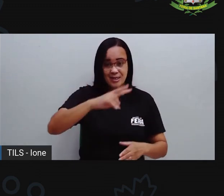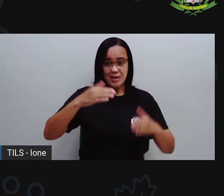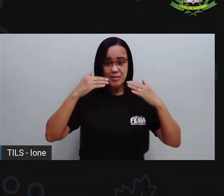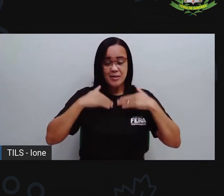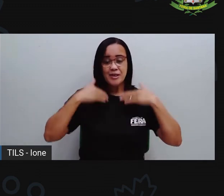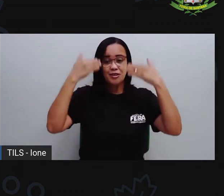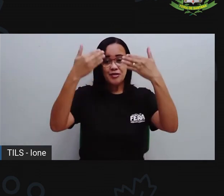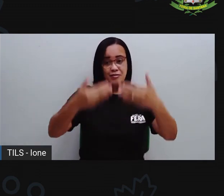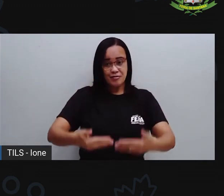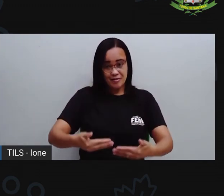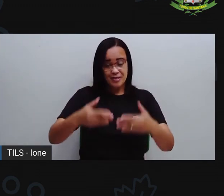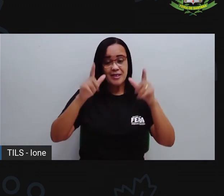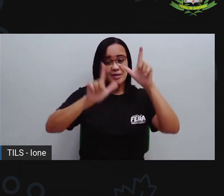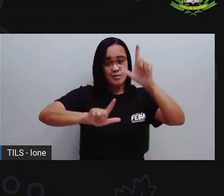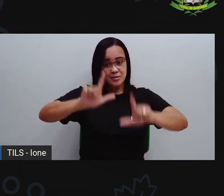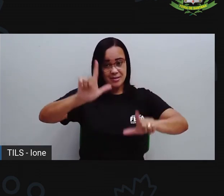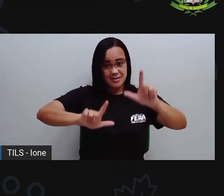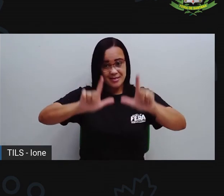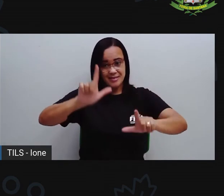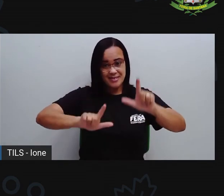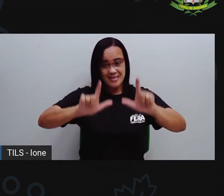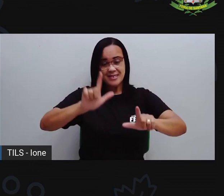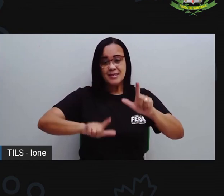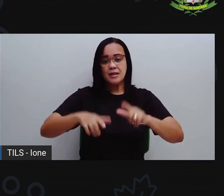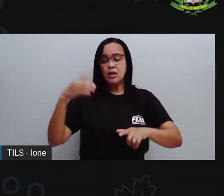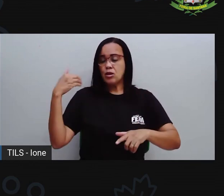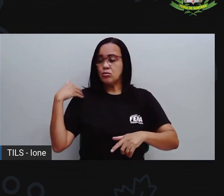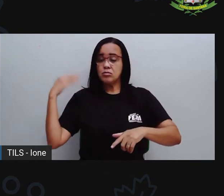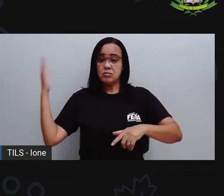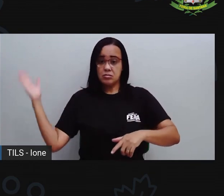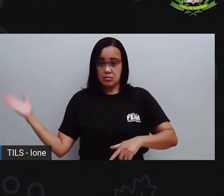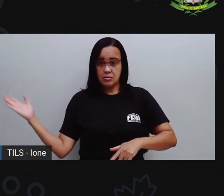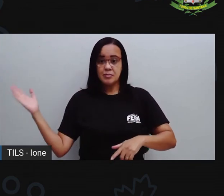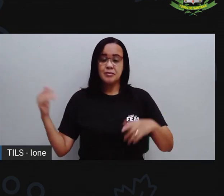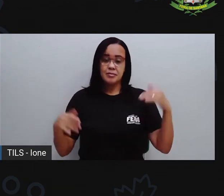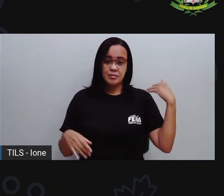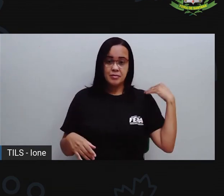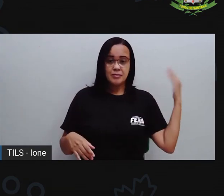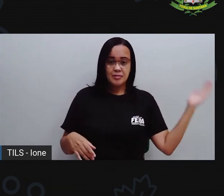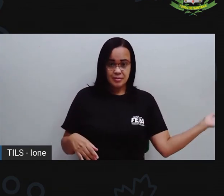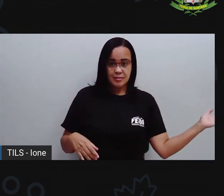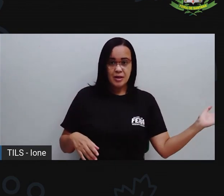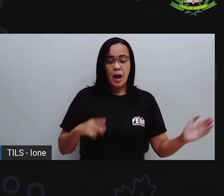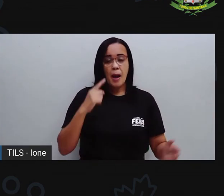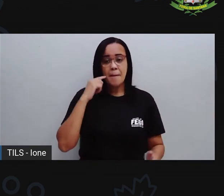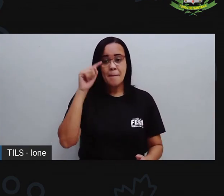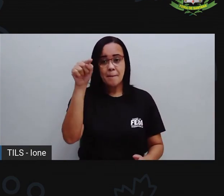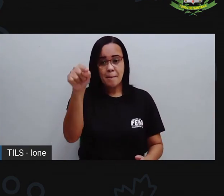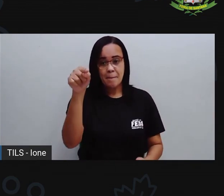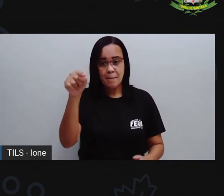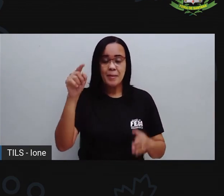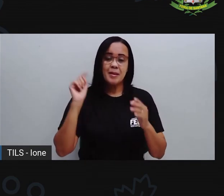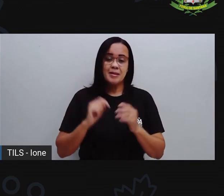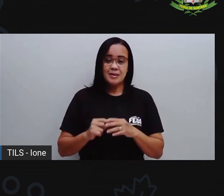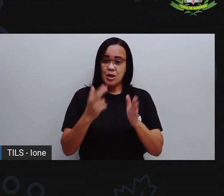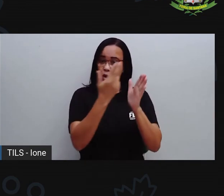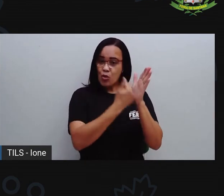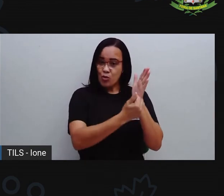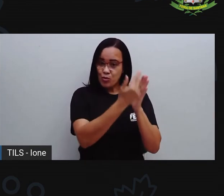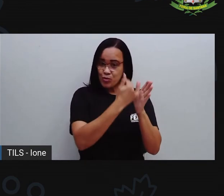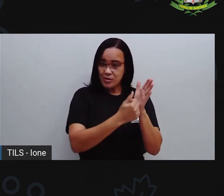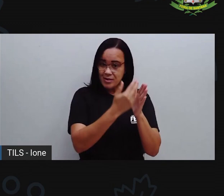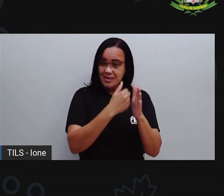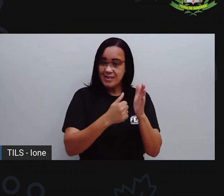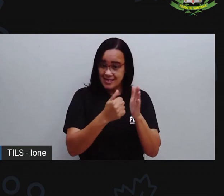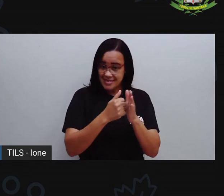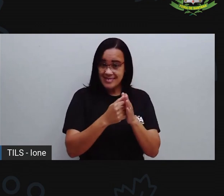lado direito, se você apontar com o dedinho, tocar aí no brasão, vai estar o seu lado direito. Do